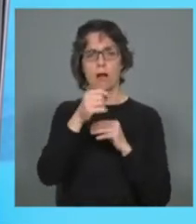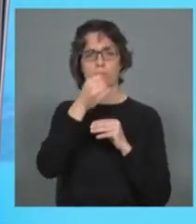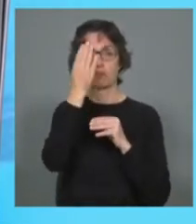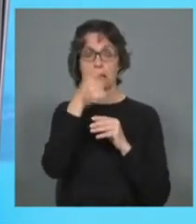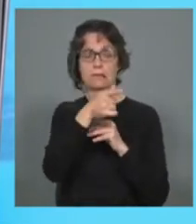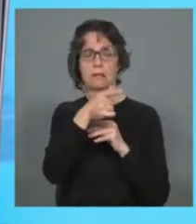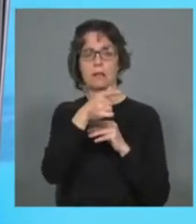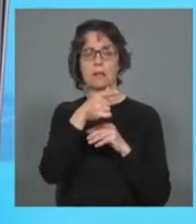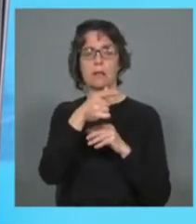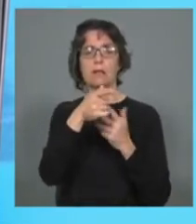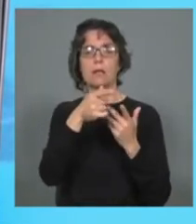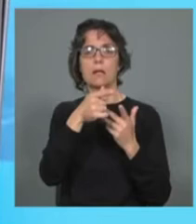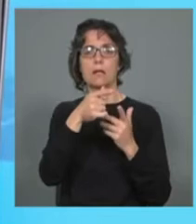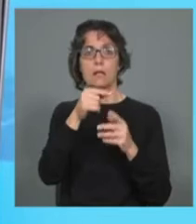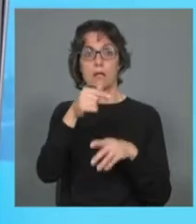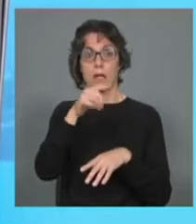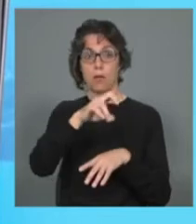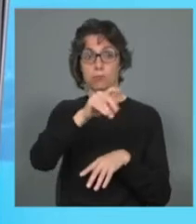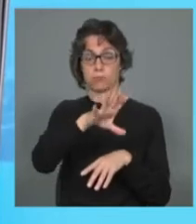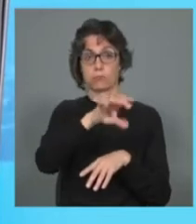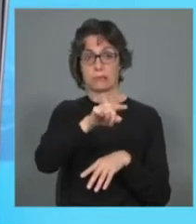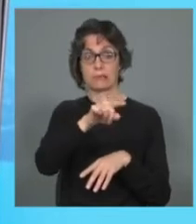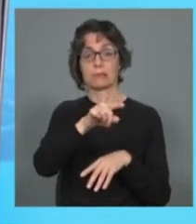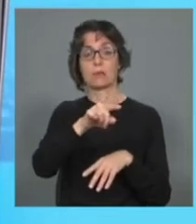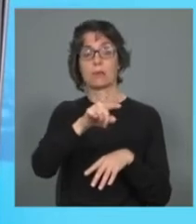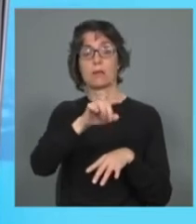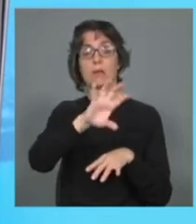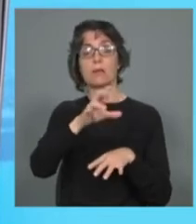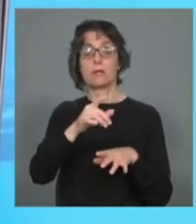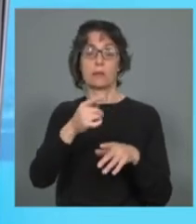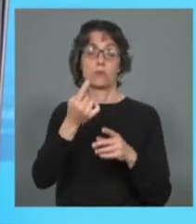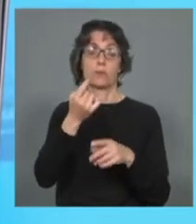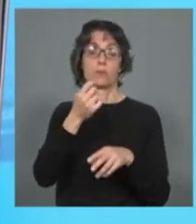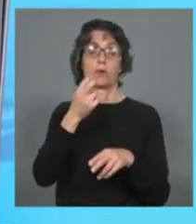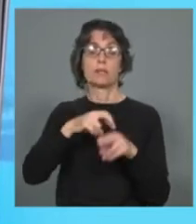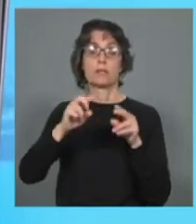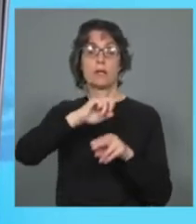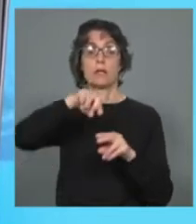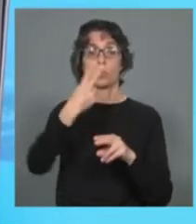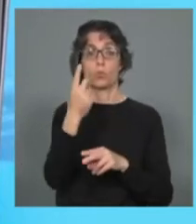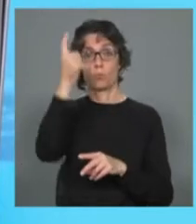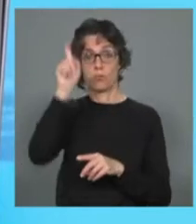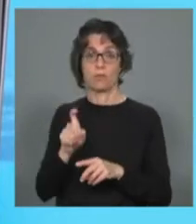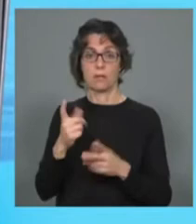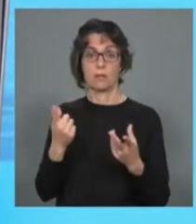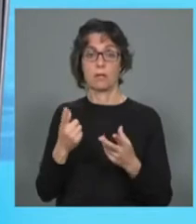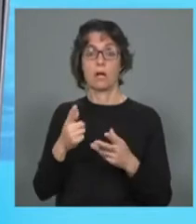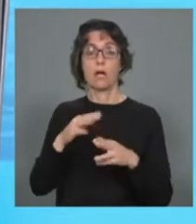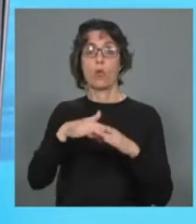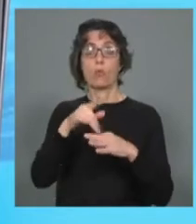o Líbano neste momento, e para quem está lá em casa, portanto o Líbano neste momento tem duas horas de eletricidade por dia e portanto no bairro onde está o